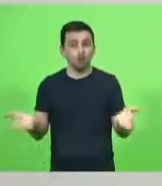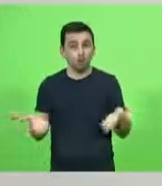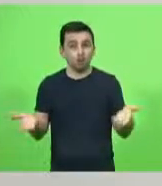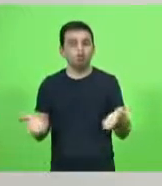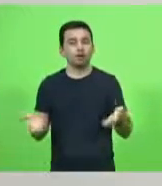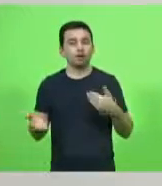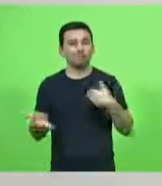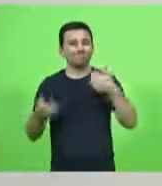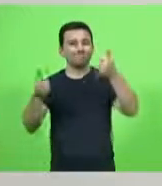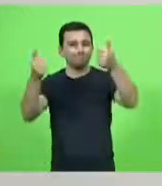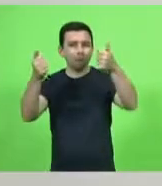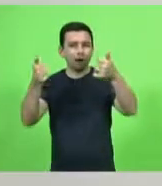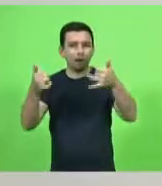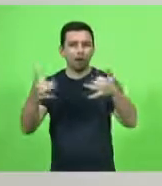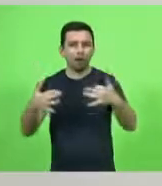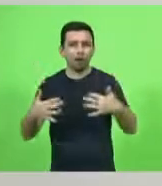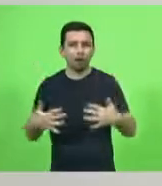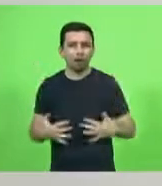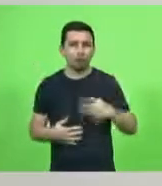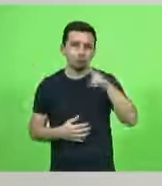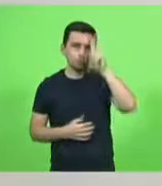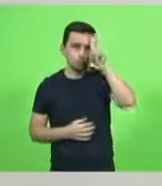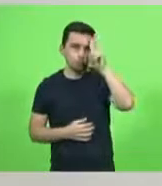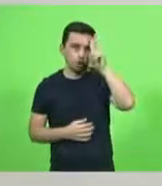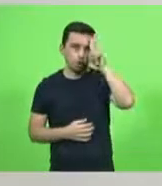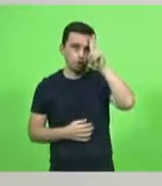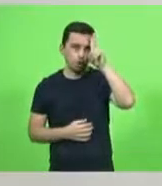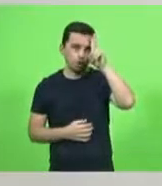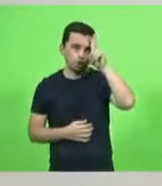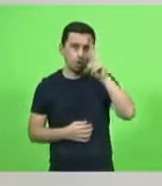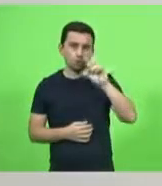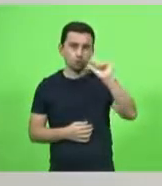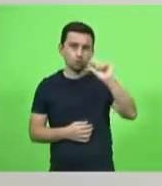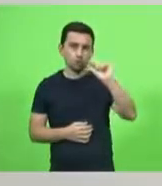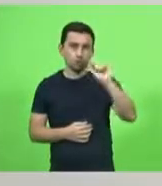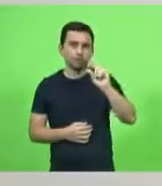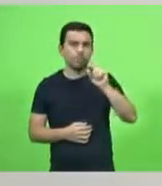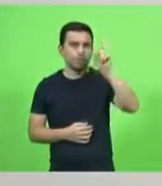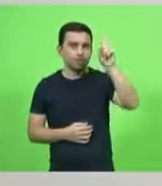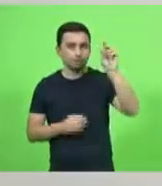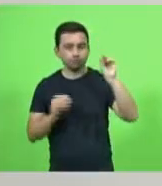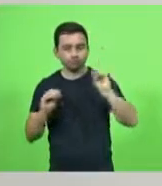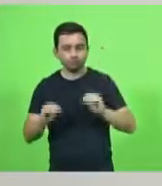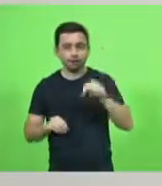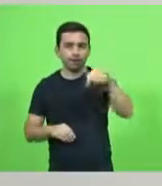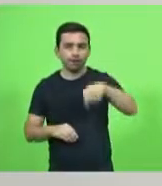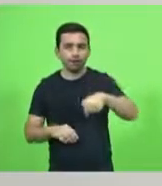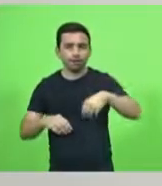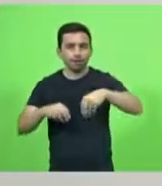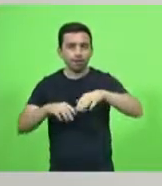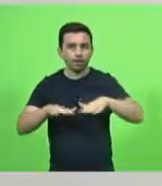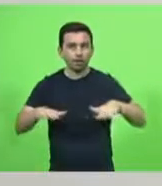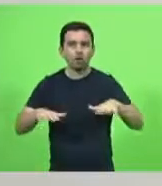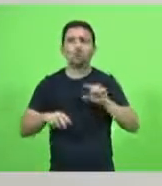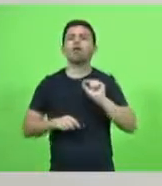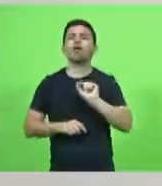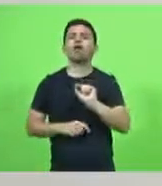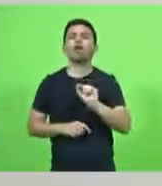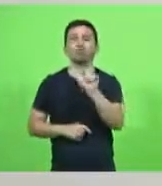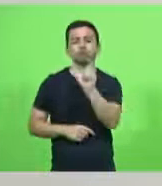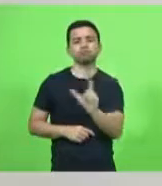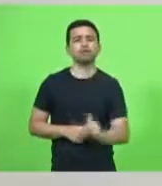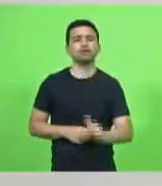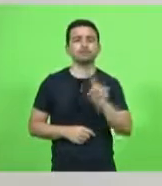relatar um pouco da história de um pedacinho de Deus na Terra chamado Zenaide Francisco